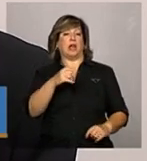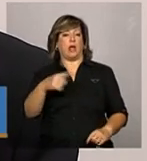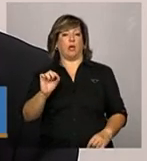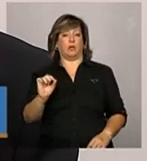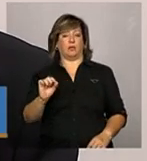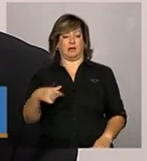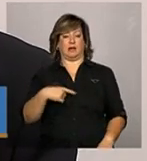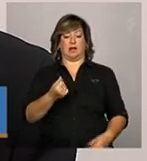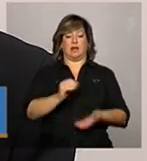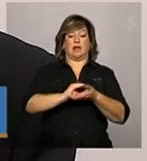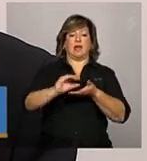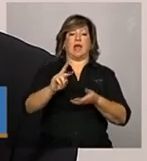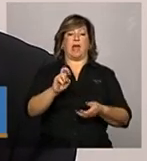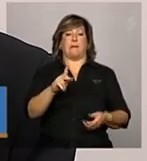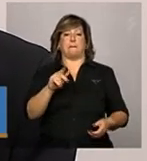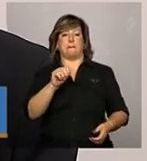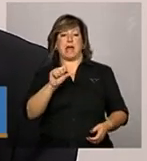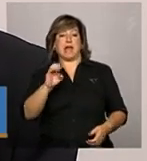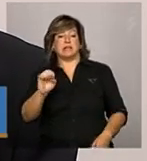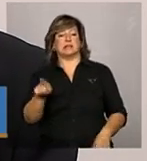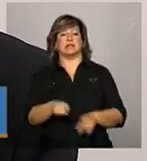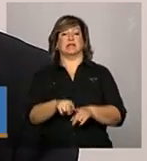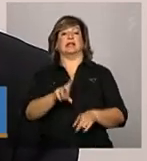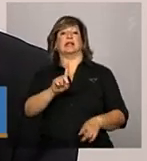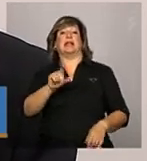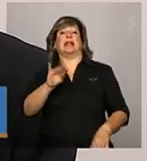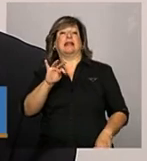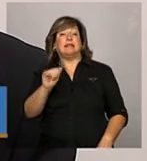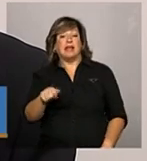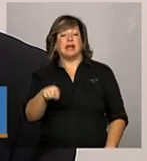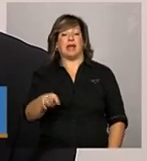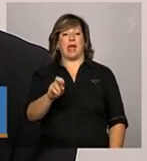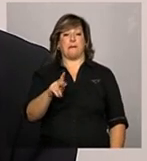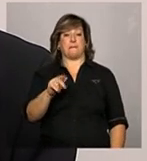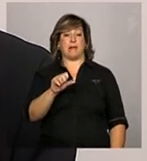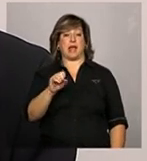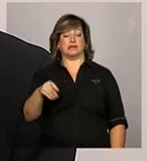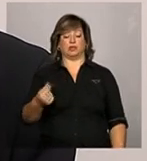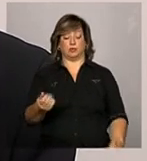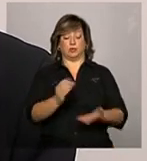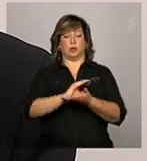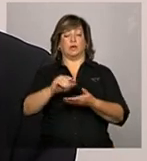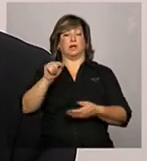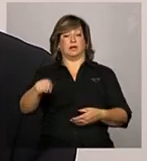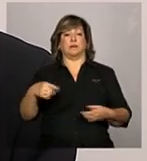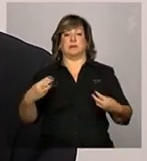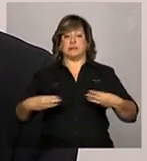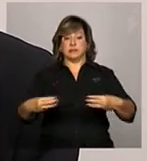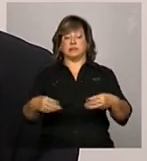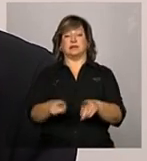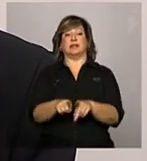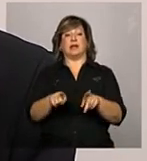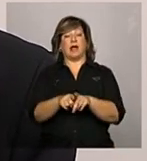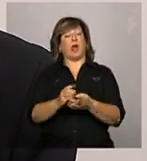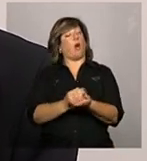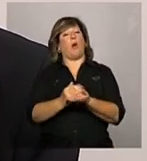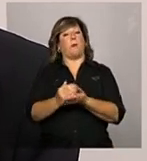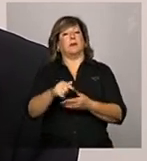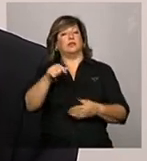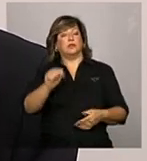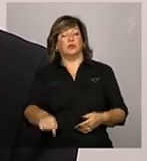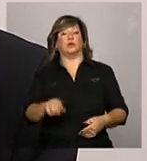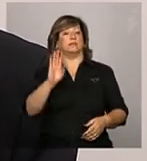pela data de repasse dos recursos pelo Ministério e passou a se contabilizar pela data de entrada